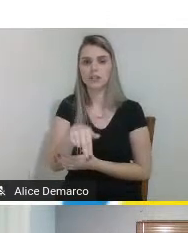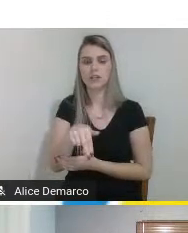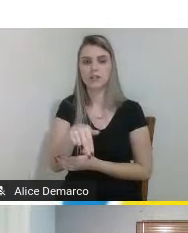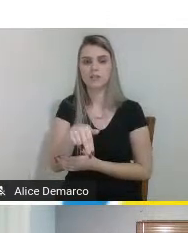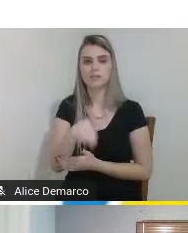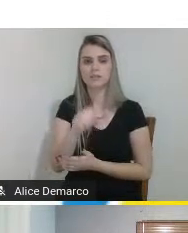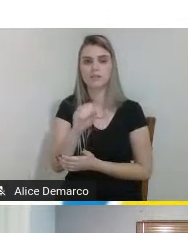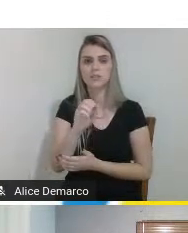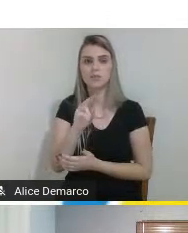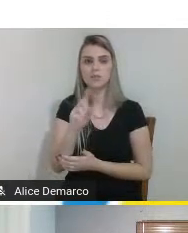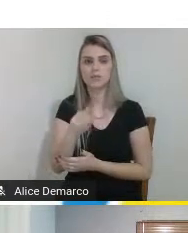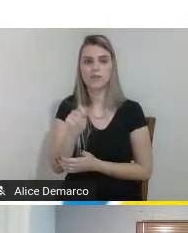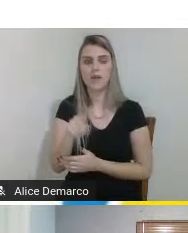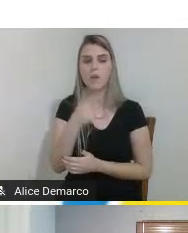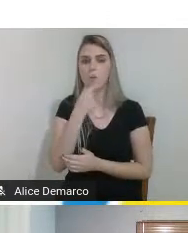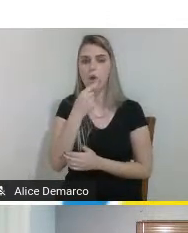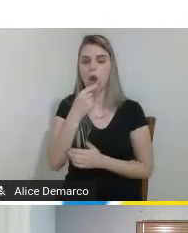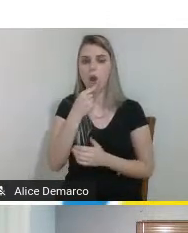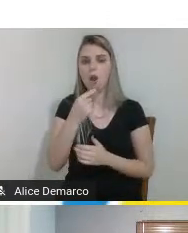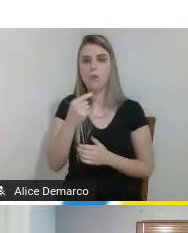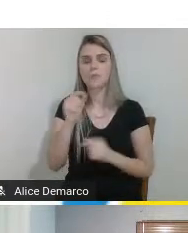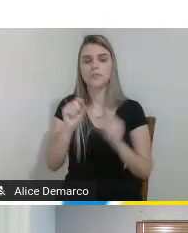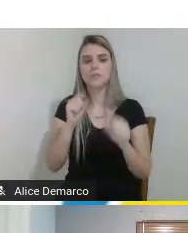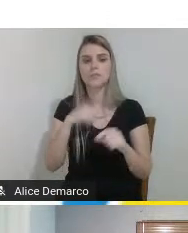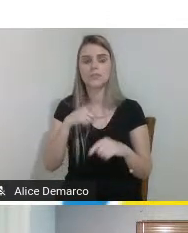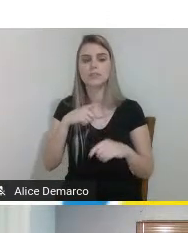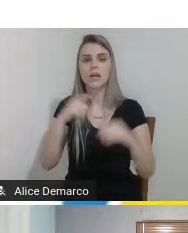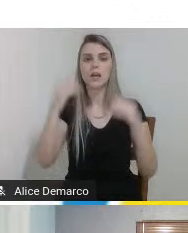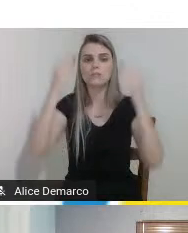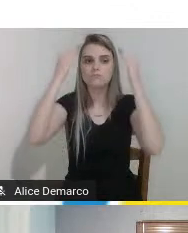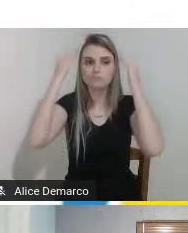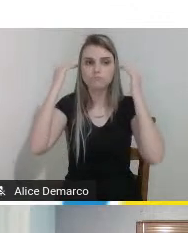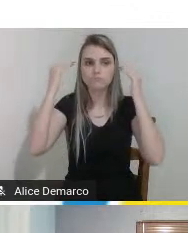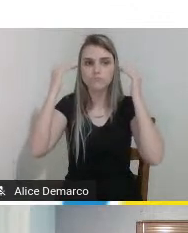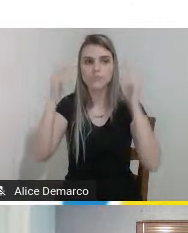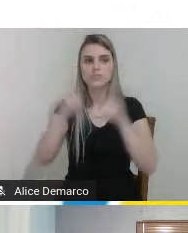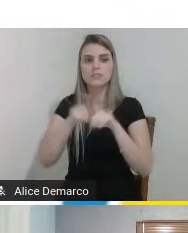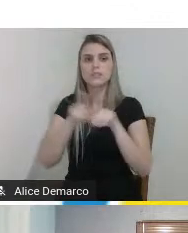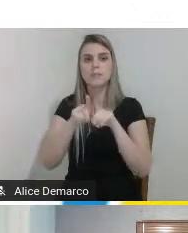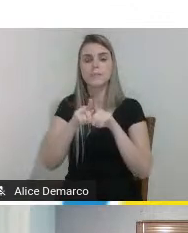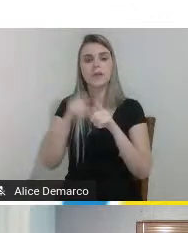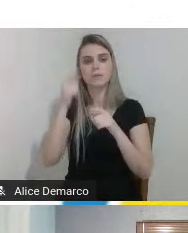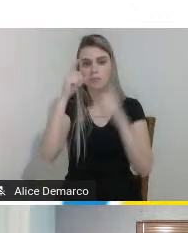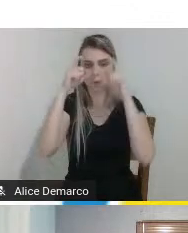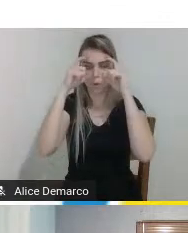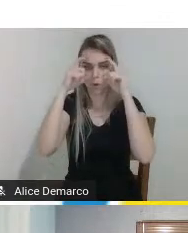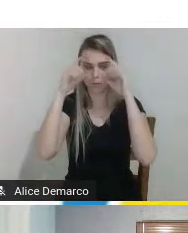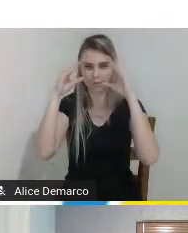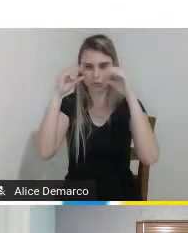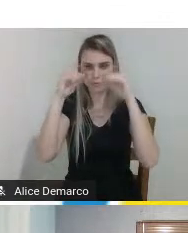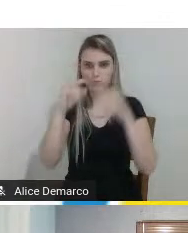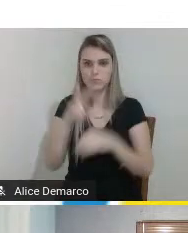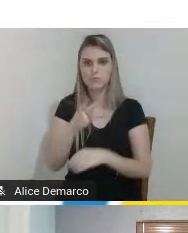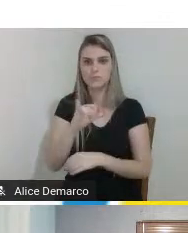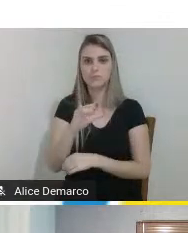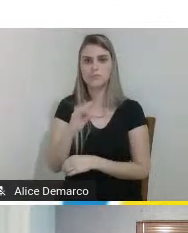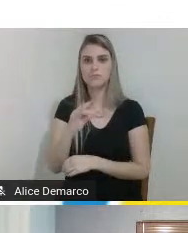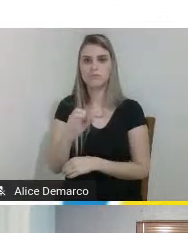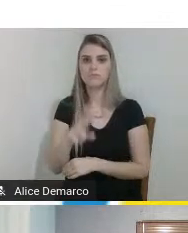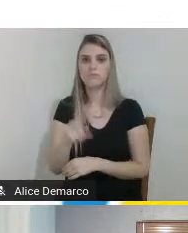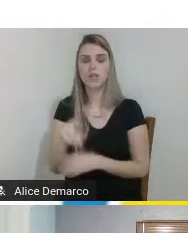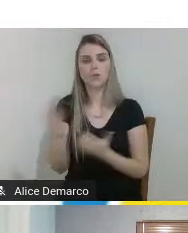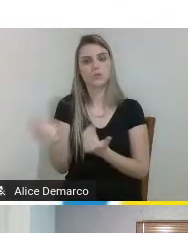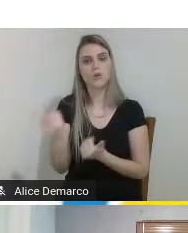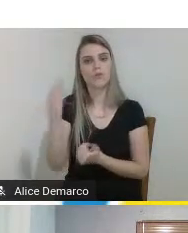cabelo curto e está usando óculos escuros o Victor Durante que é um jovem de cabelo curto